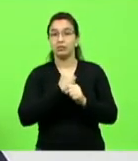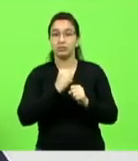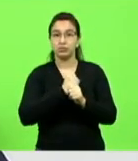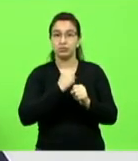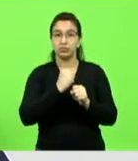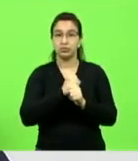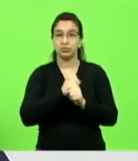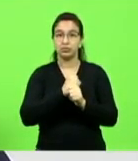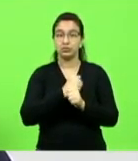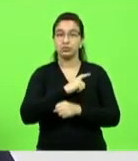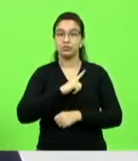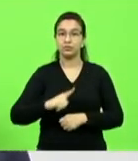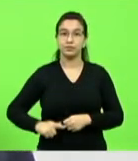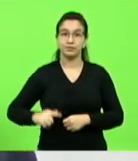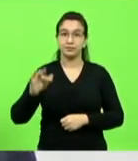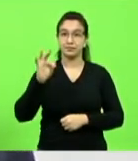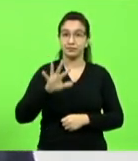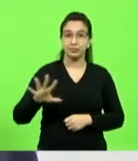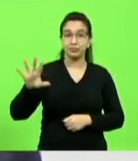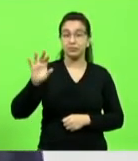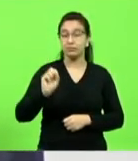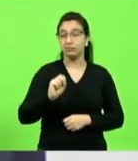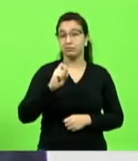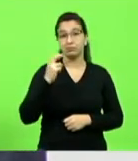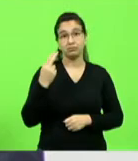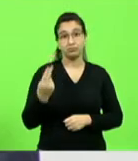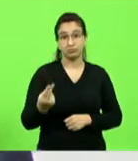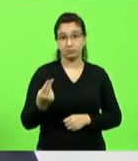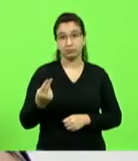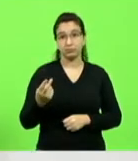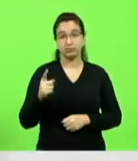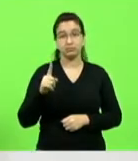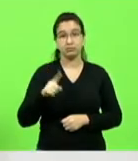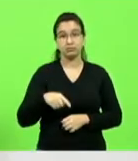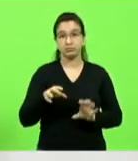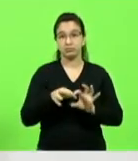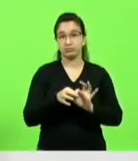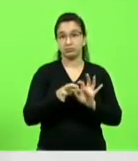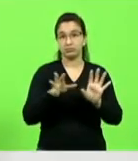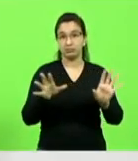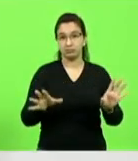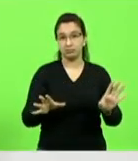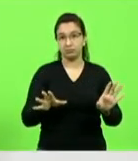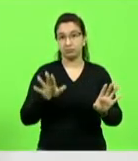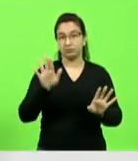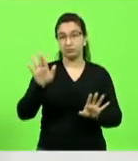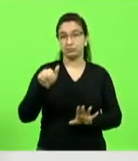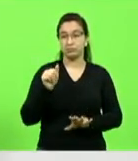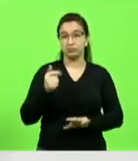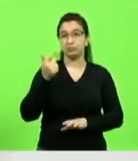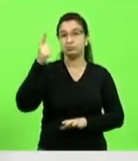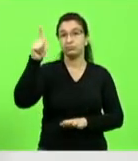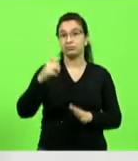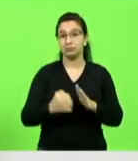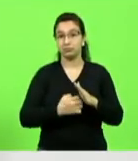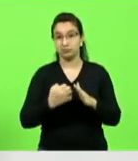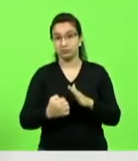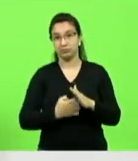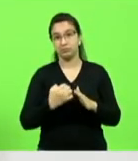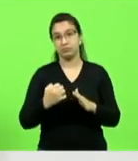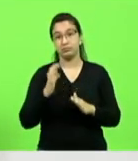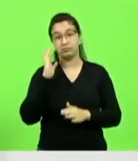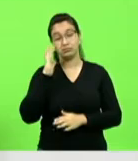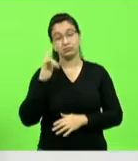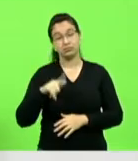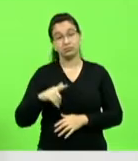governo federal ou se vai fazer através de concessão que na minha avaliação ainda é o melhor caminho